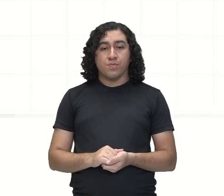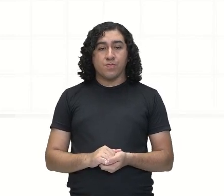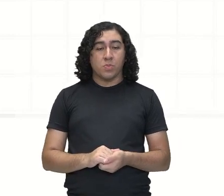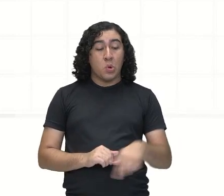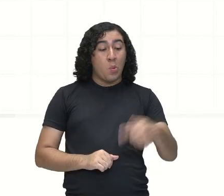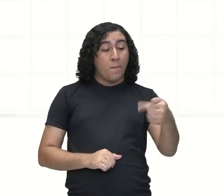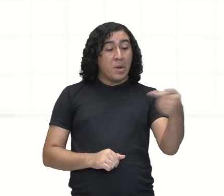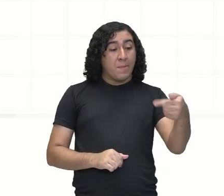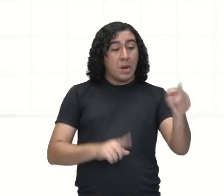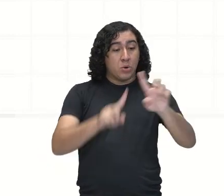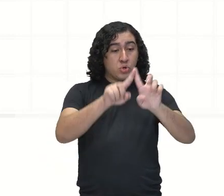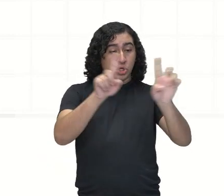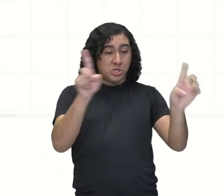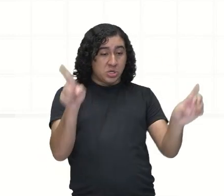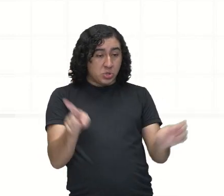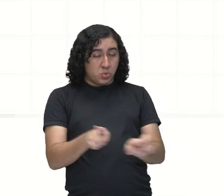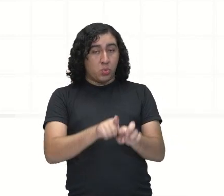tem...